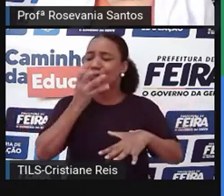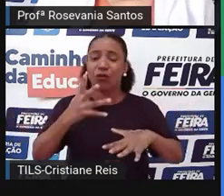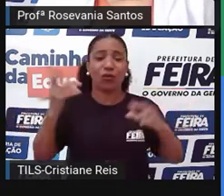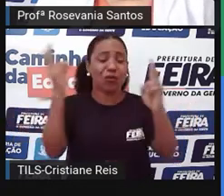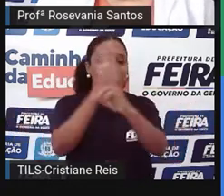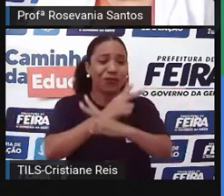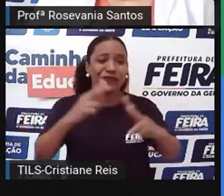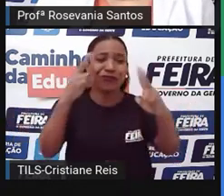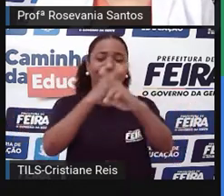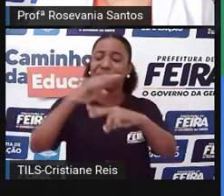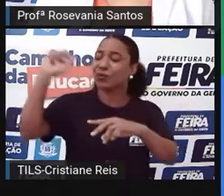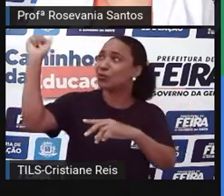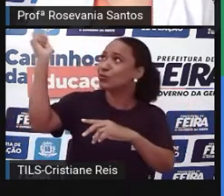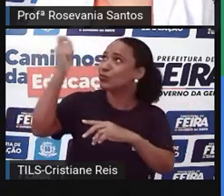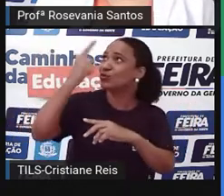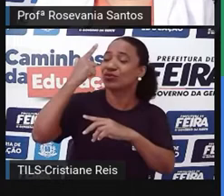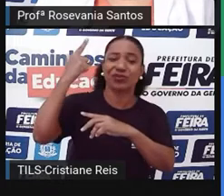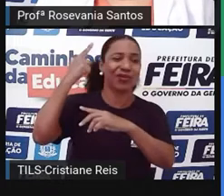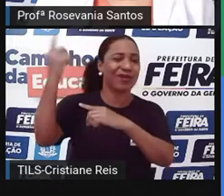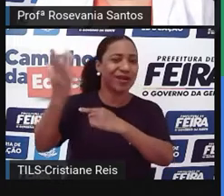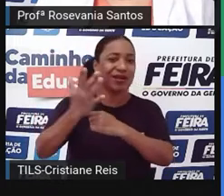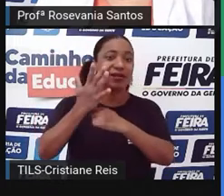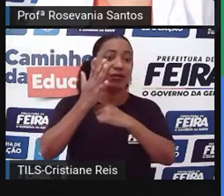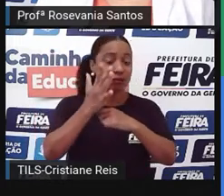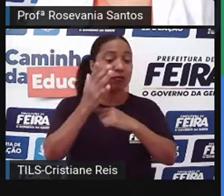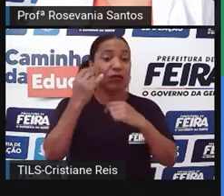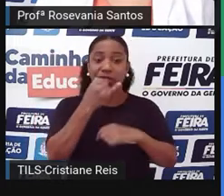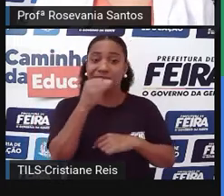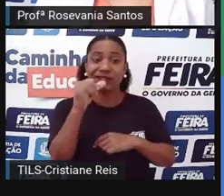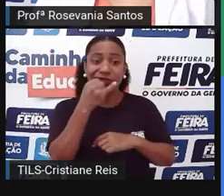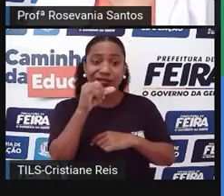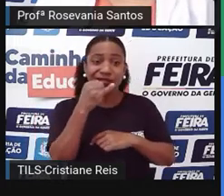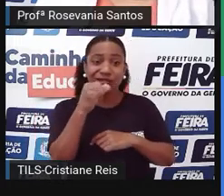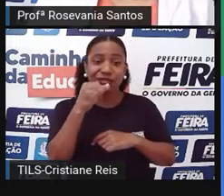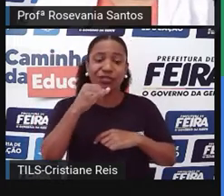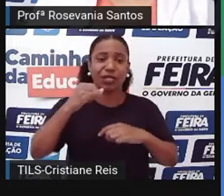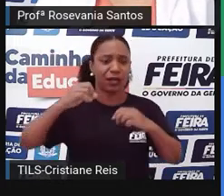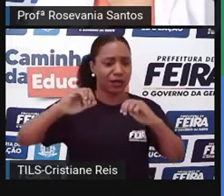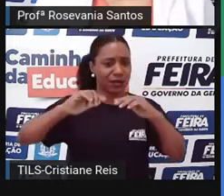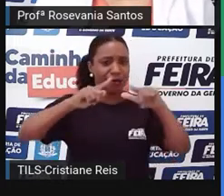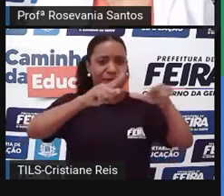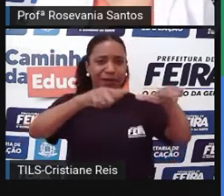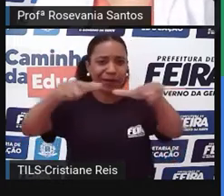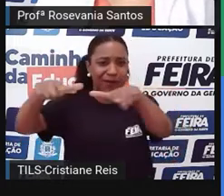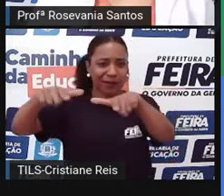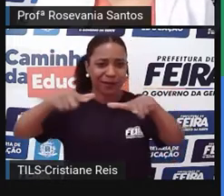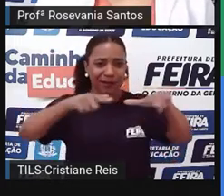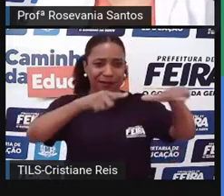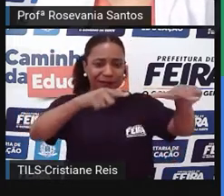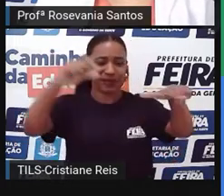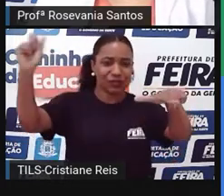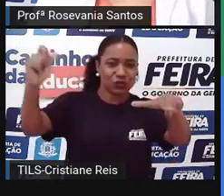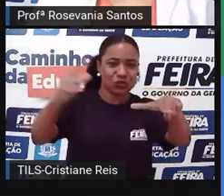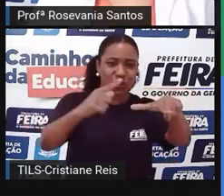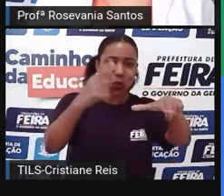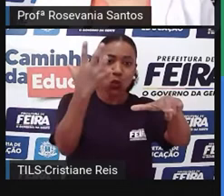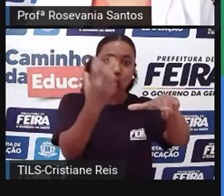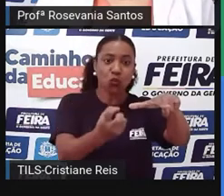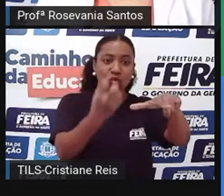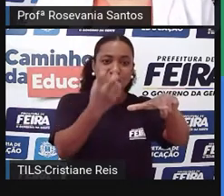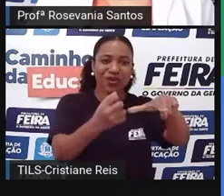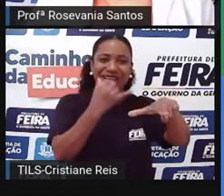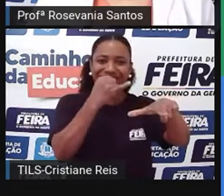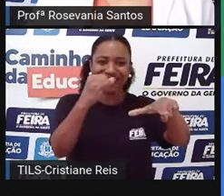energias até, né, renováveis, limpas, que uniriam o desenvolvimento e ainda a questão